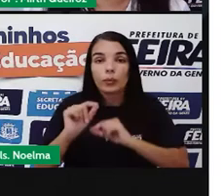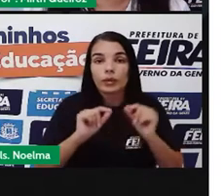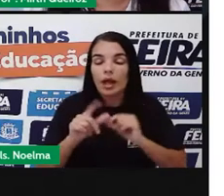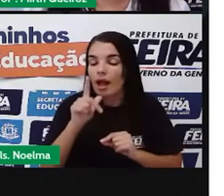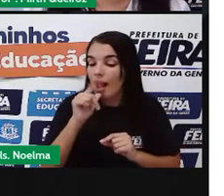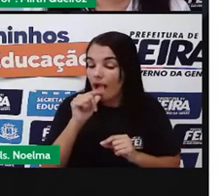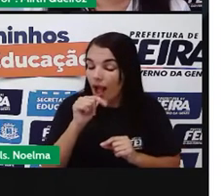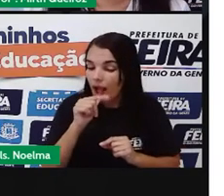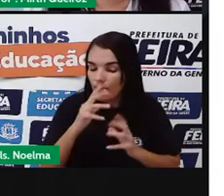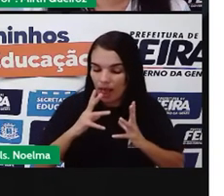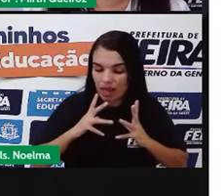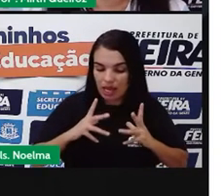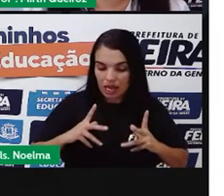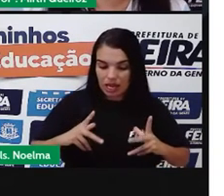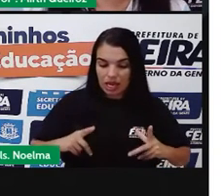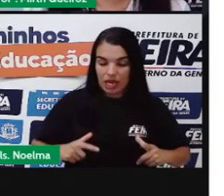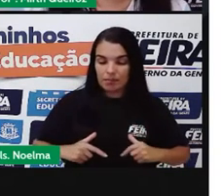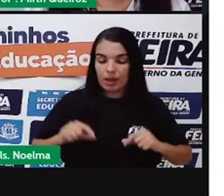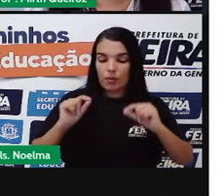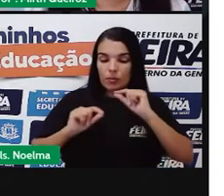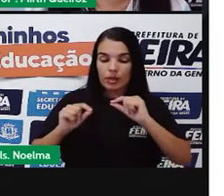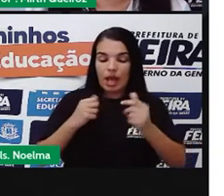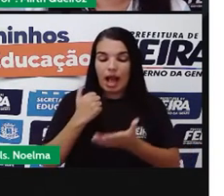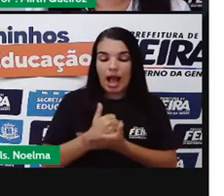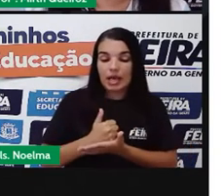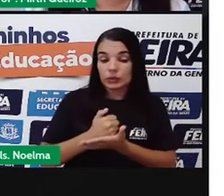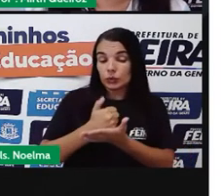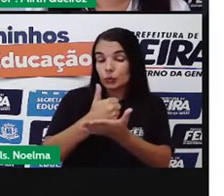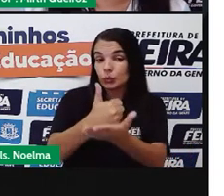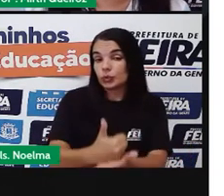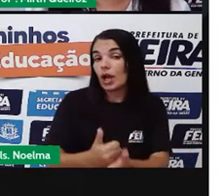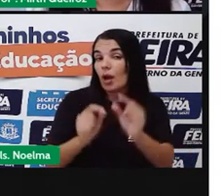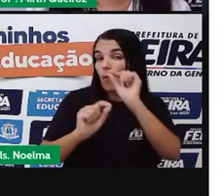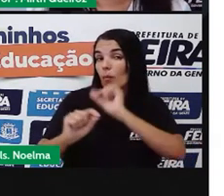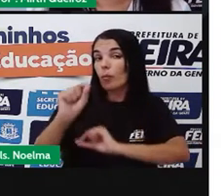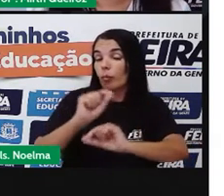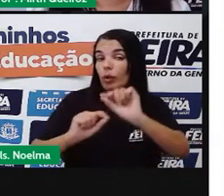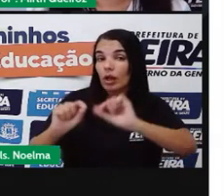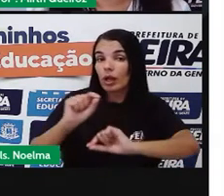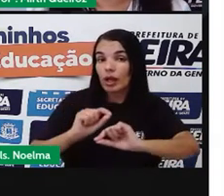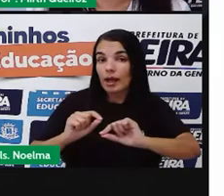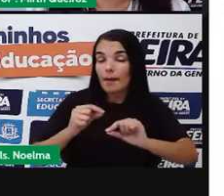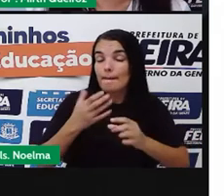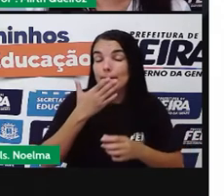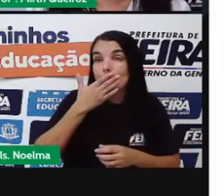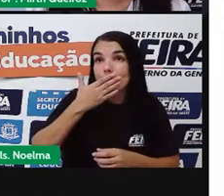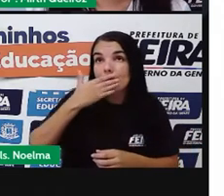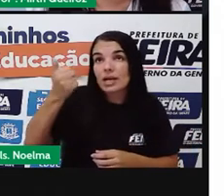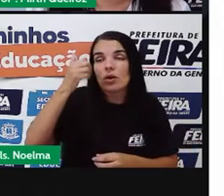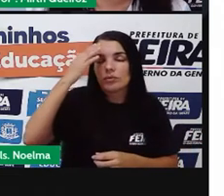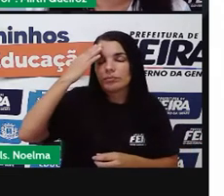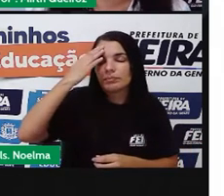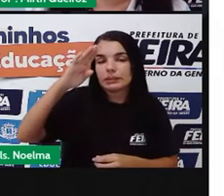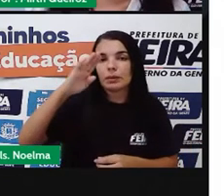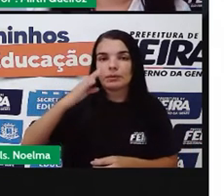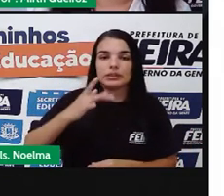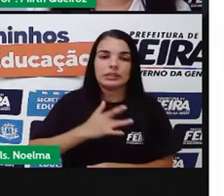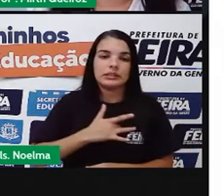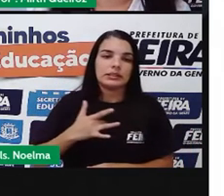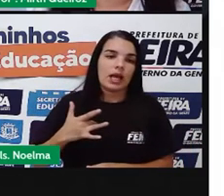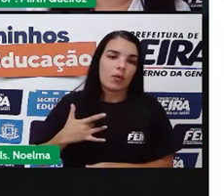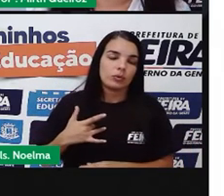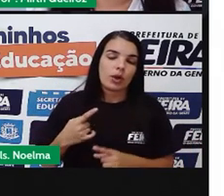potável, ele vai ajudar aí principalmente em relação à nossa saúde, né? Uma vez que